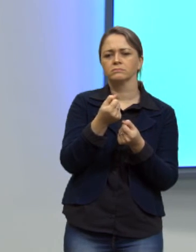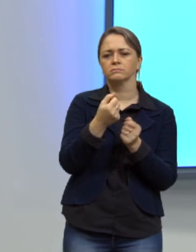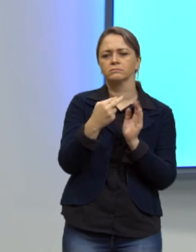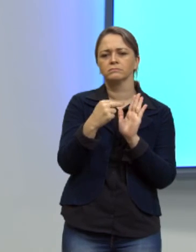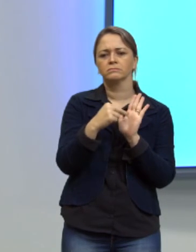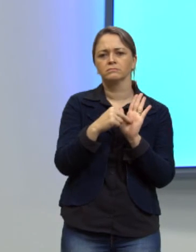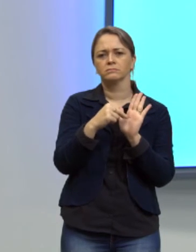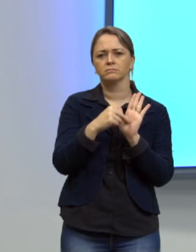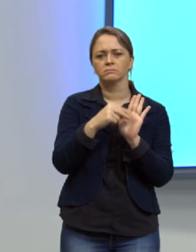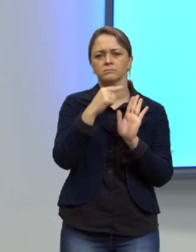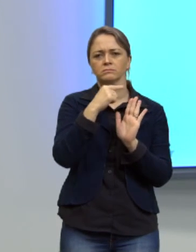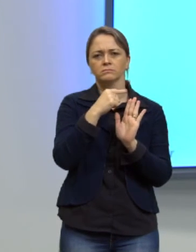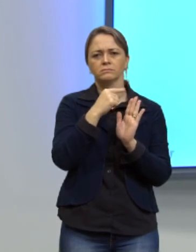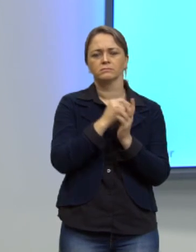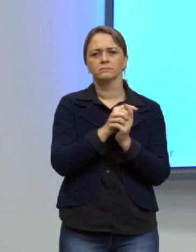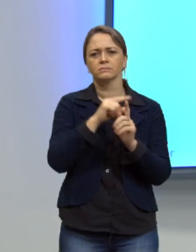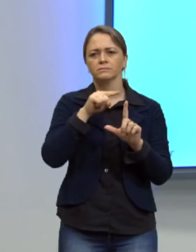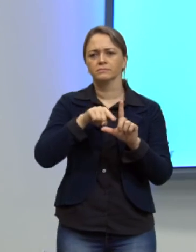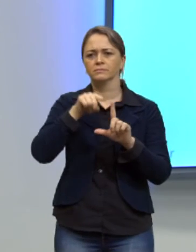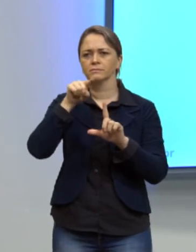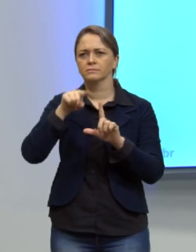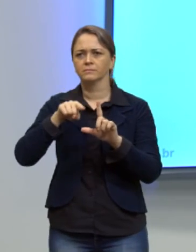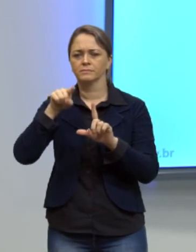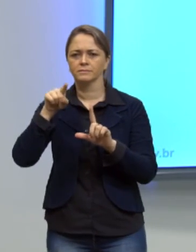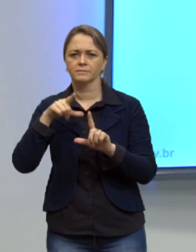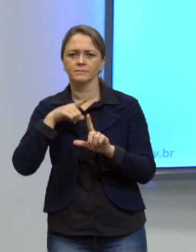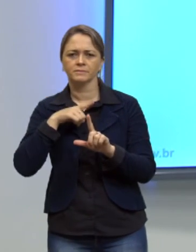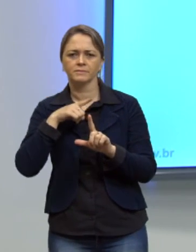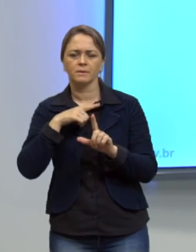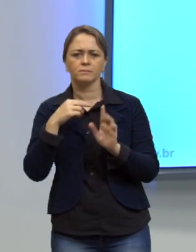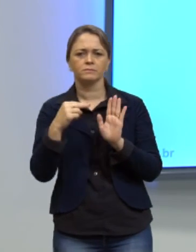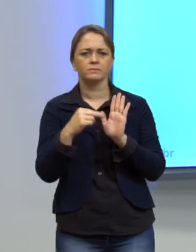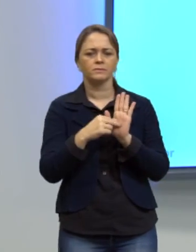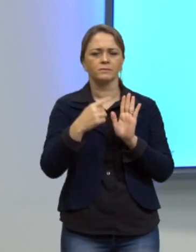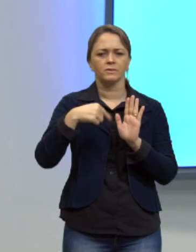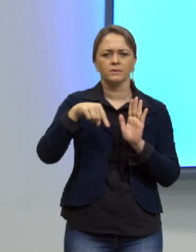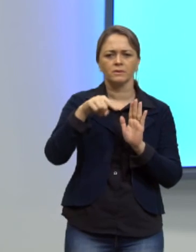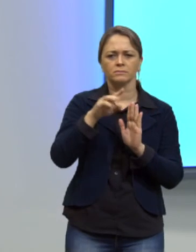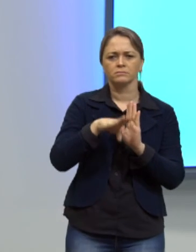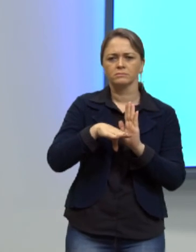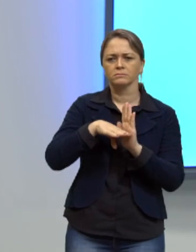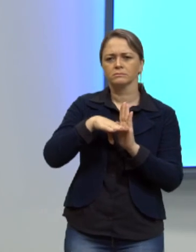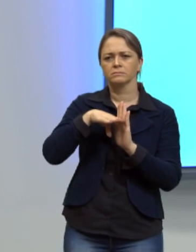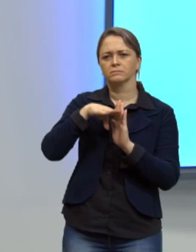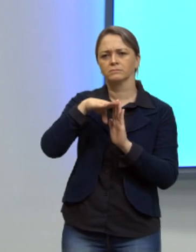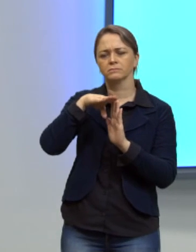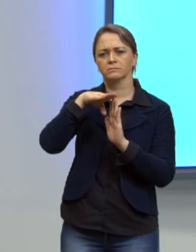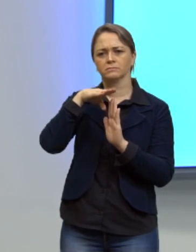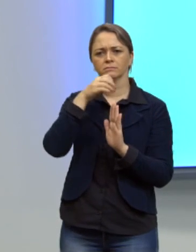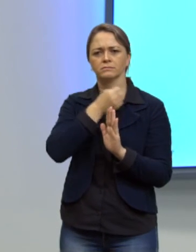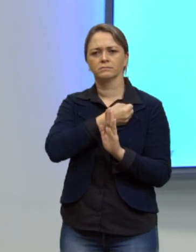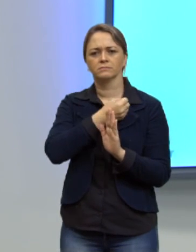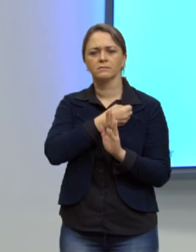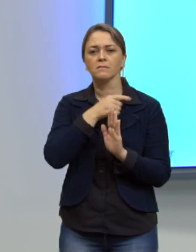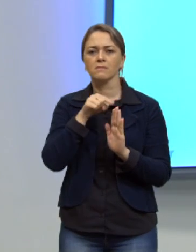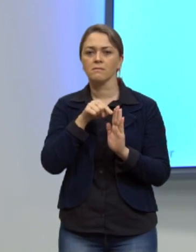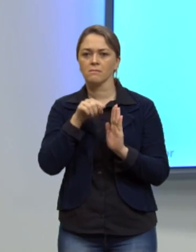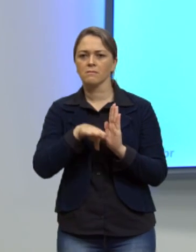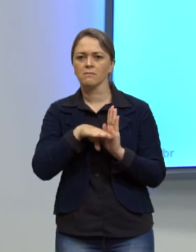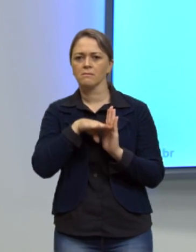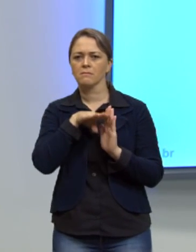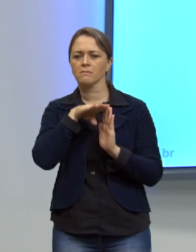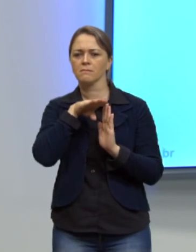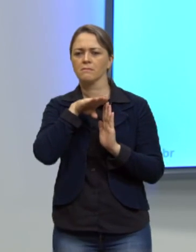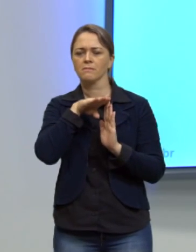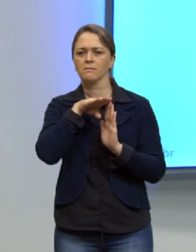vocês nesse gráfico que todo gráfico que apresentar para vocês com crescimento de dados e esse crescimento de dados